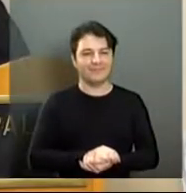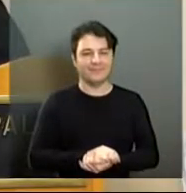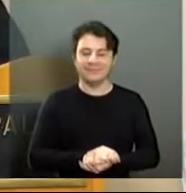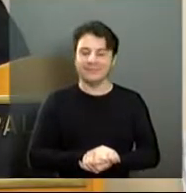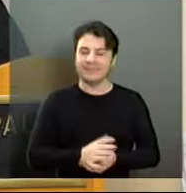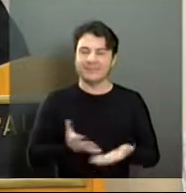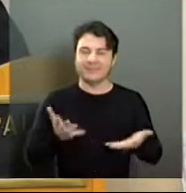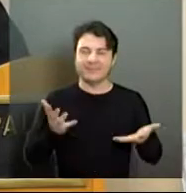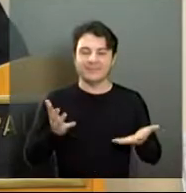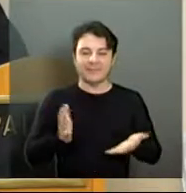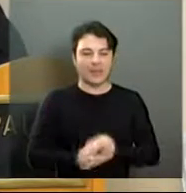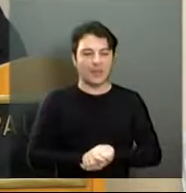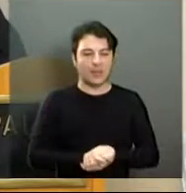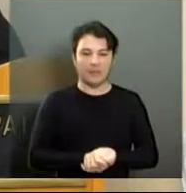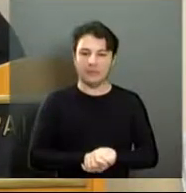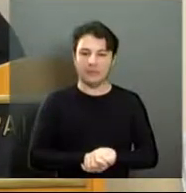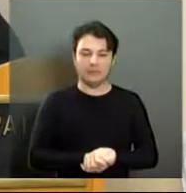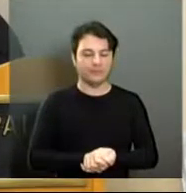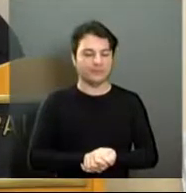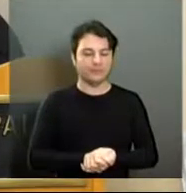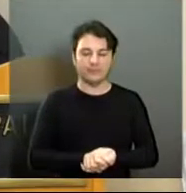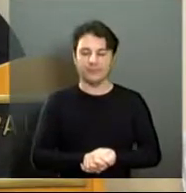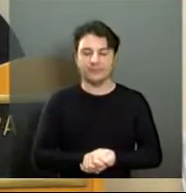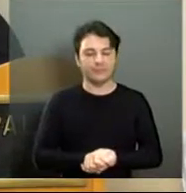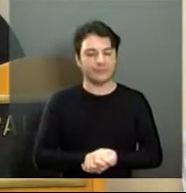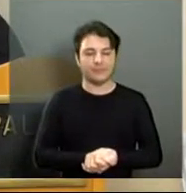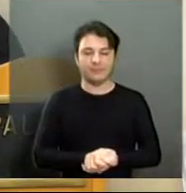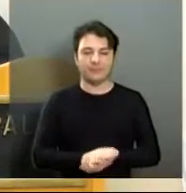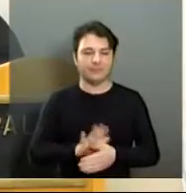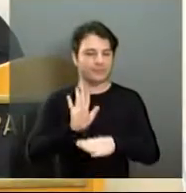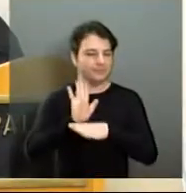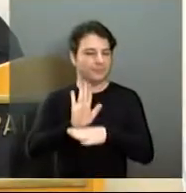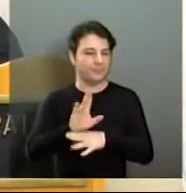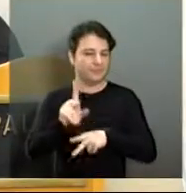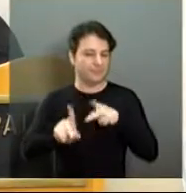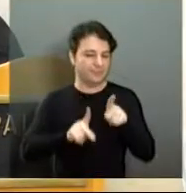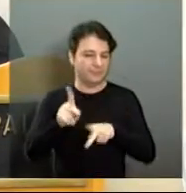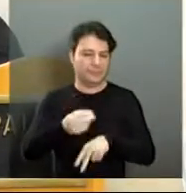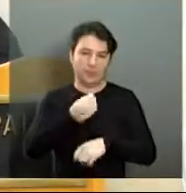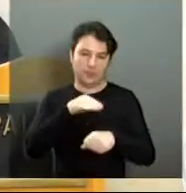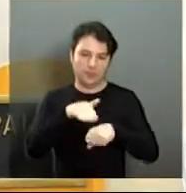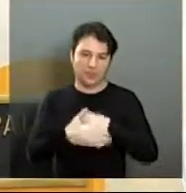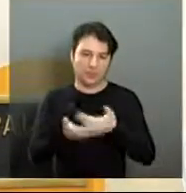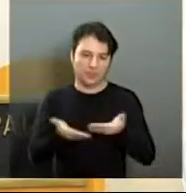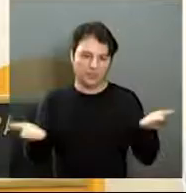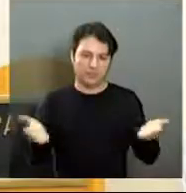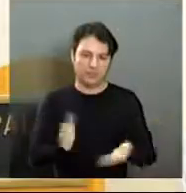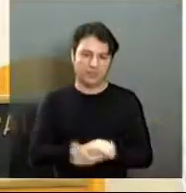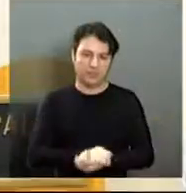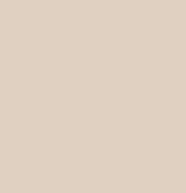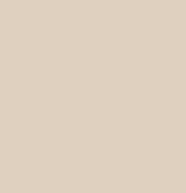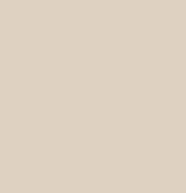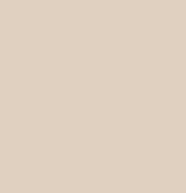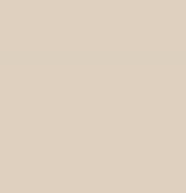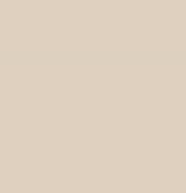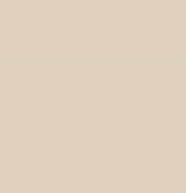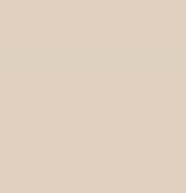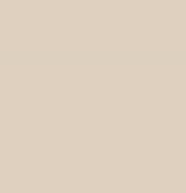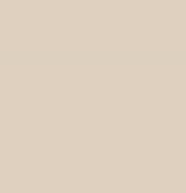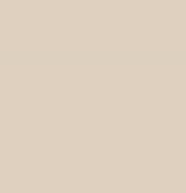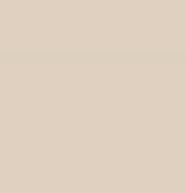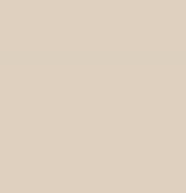Mais uma vez, muito obrigado ao governo e quem ganha, população. Boa noite a todos e um forte abraço. e